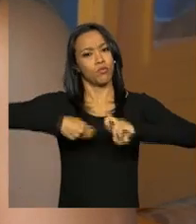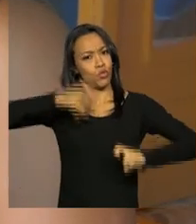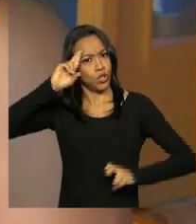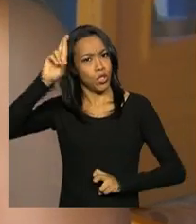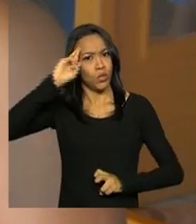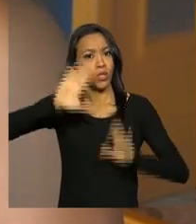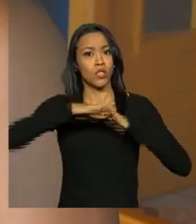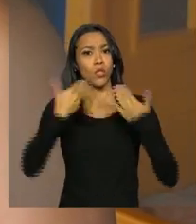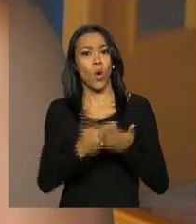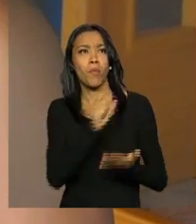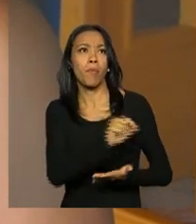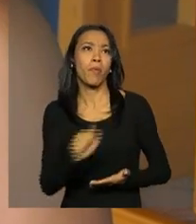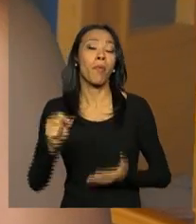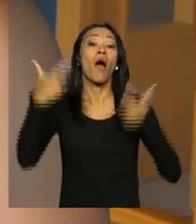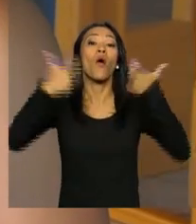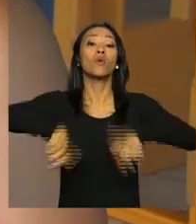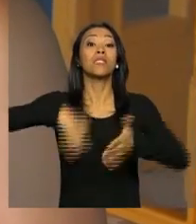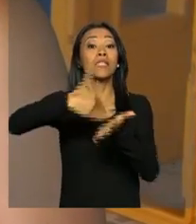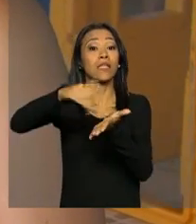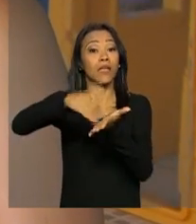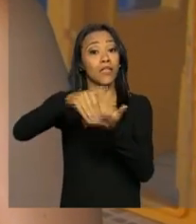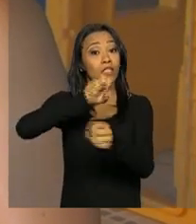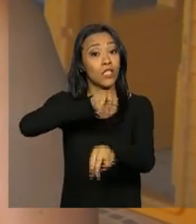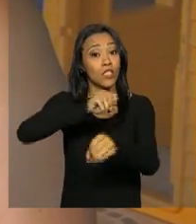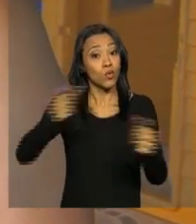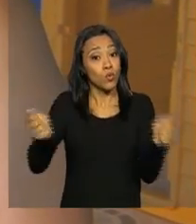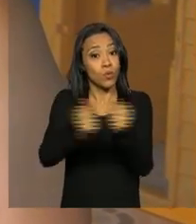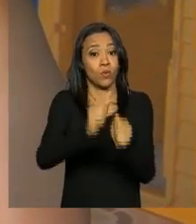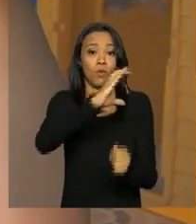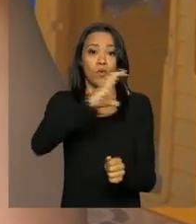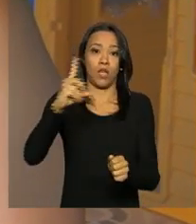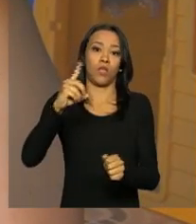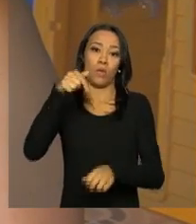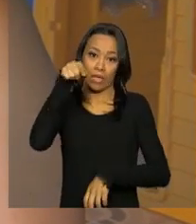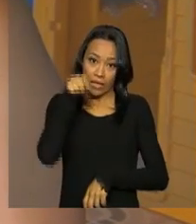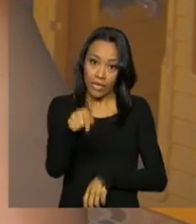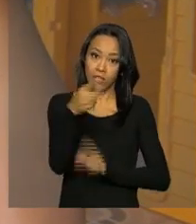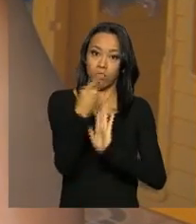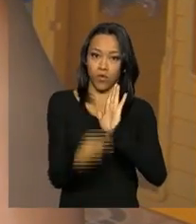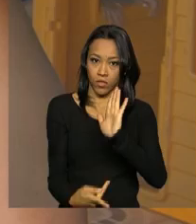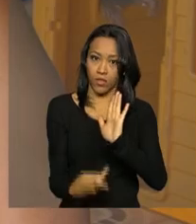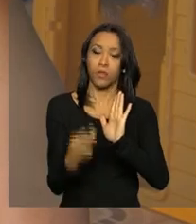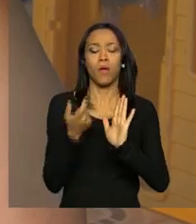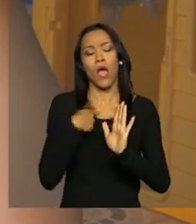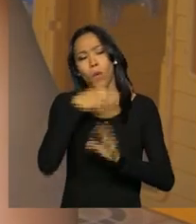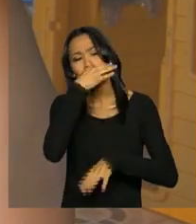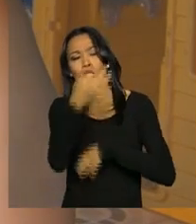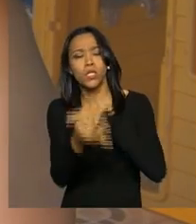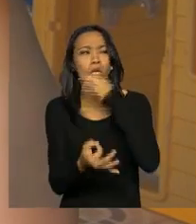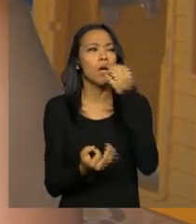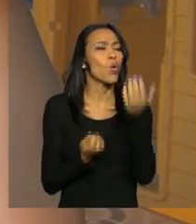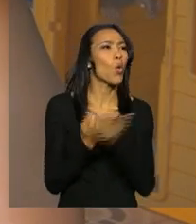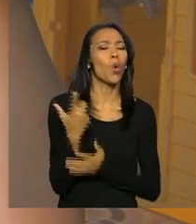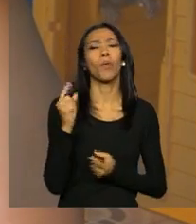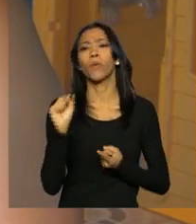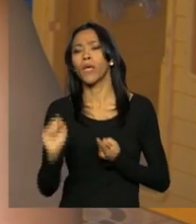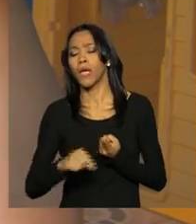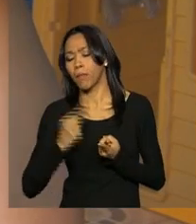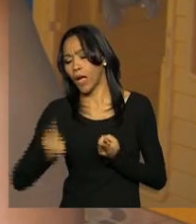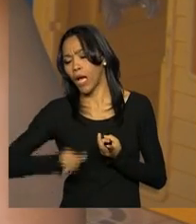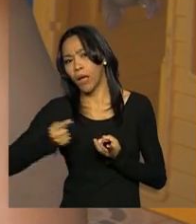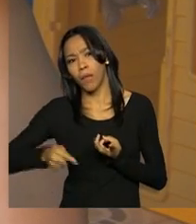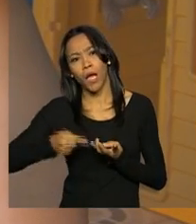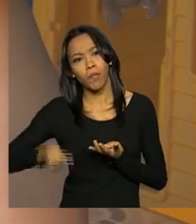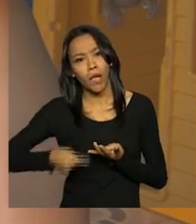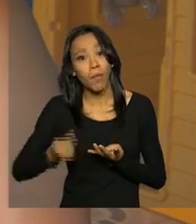infantil na Secretaria de Educação junto com a coordenadora desse projeto. E a gente vai dando sugestões de compras. Aí então eles